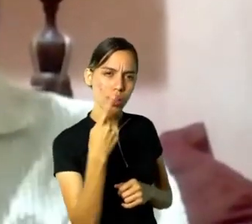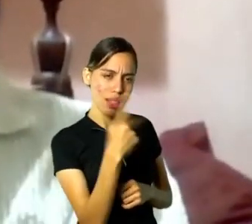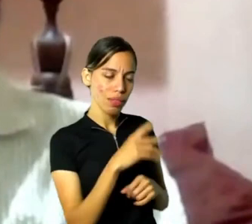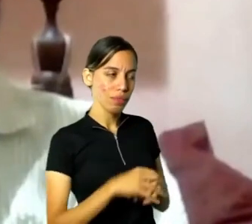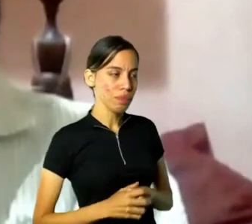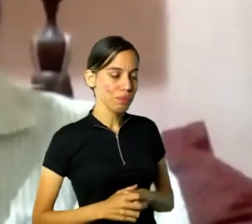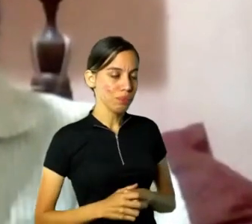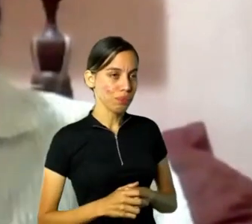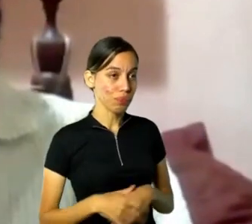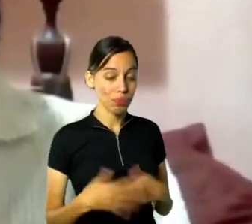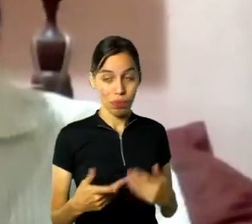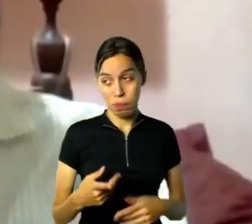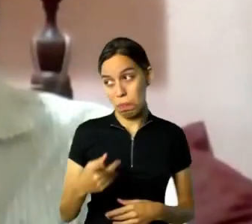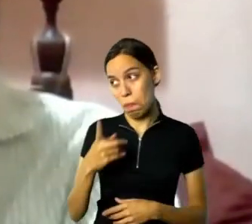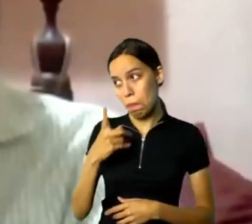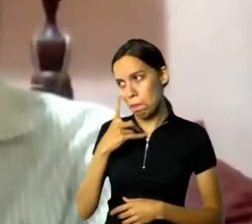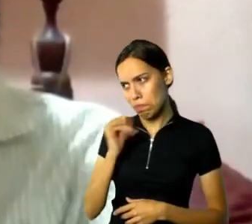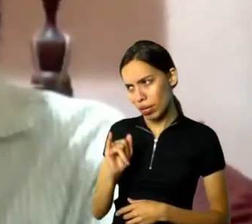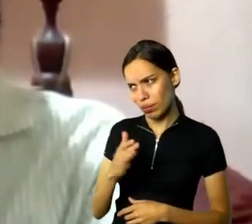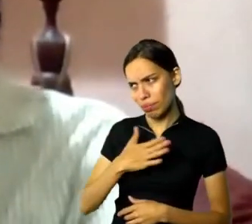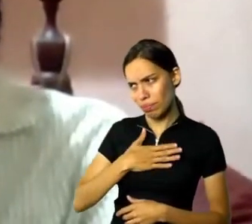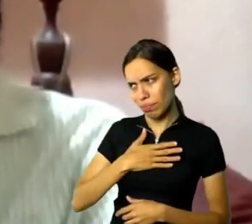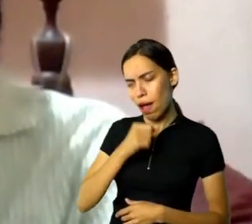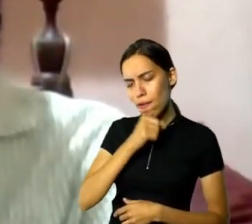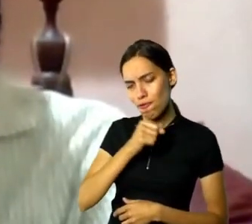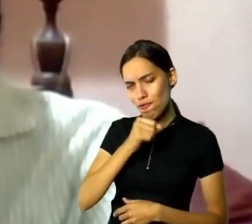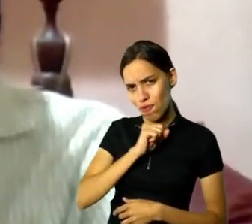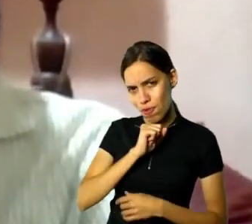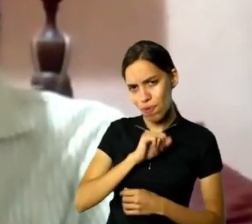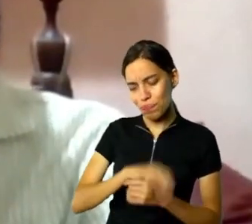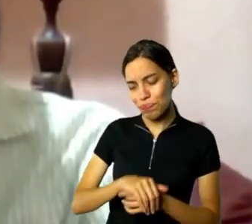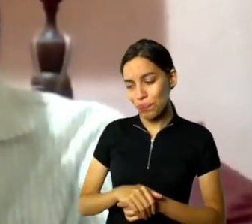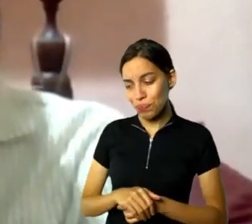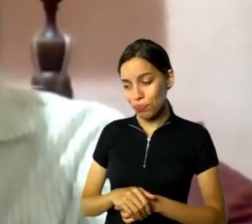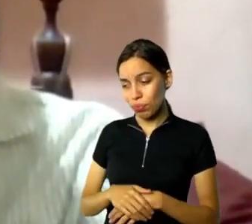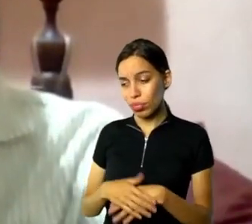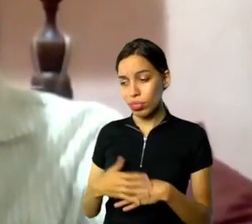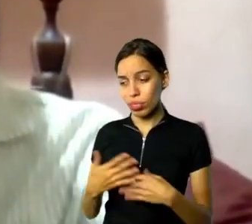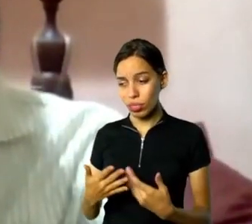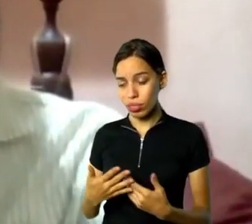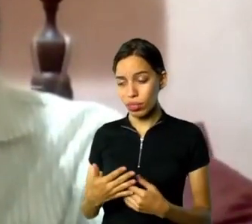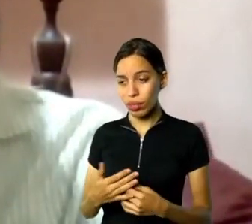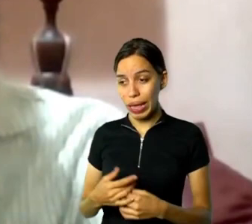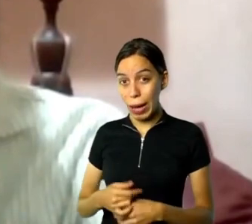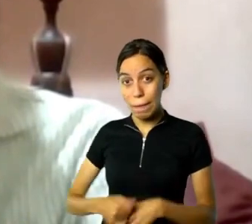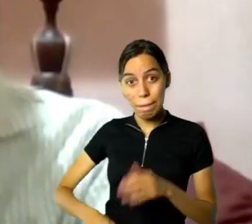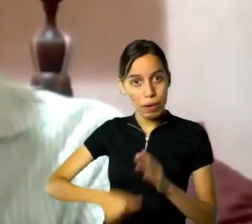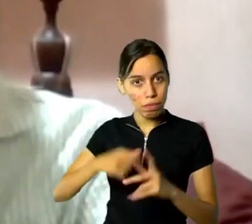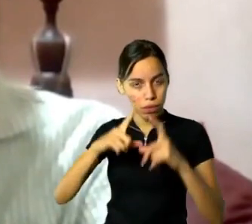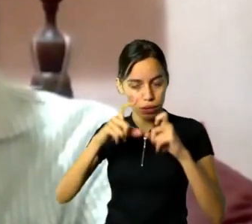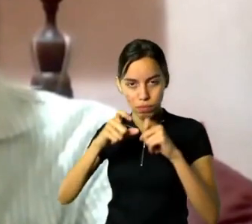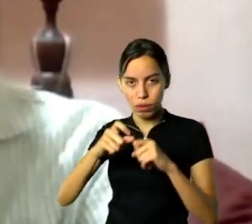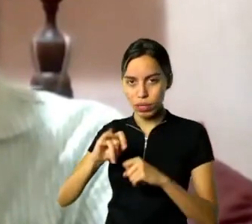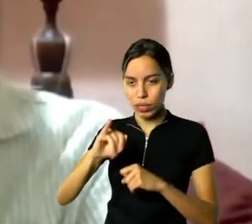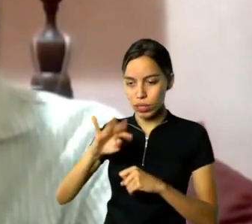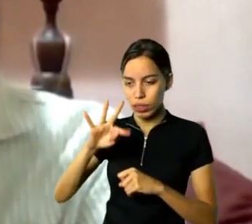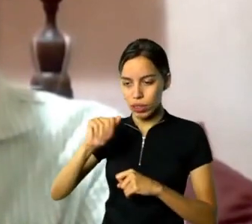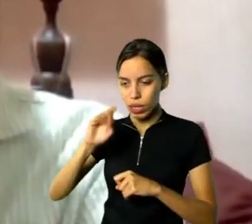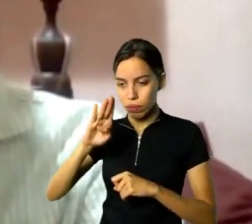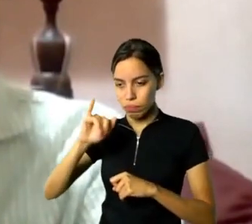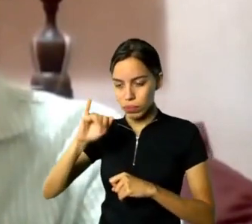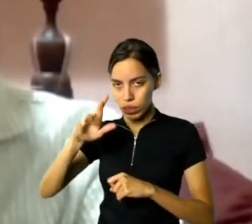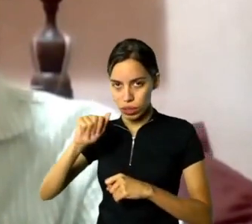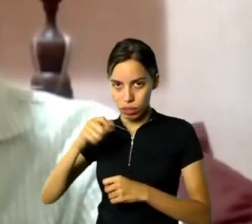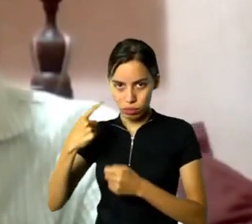paterna, da Ruth, ele foi o primeiro fotógrafo de Itabira, e ele fotografou Itabira